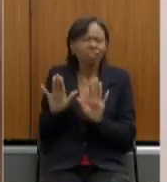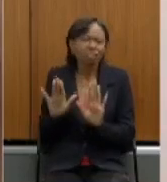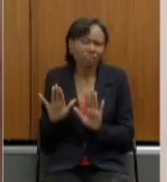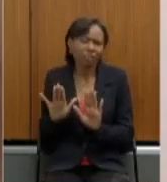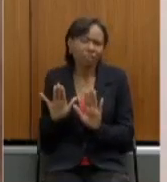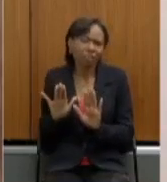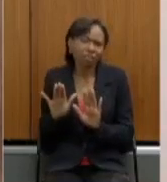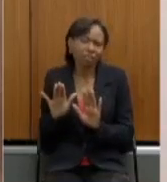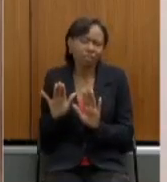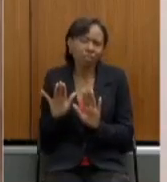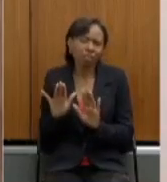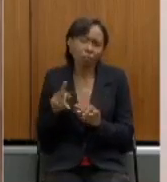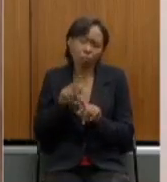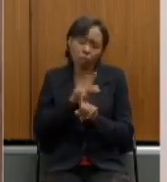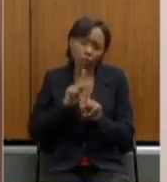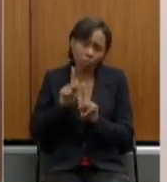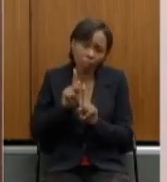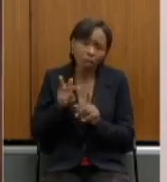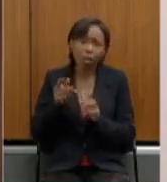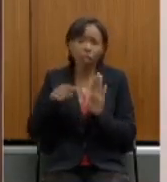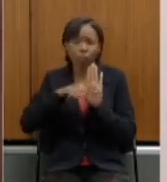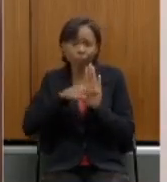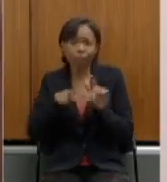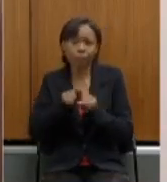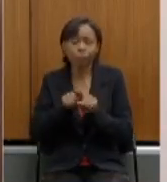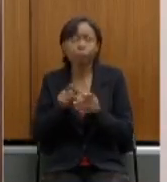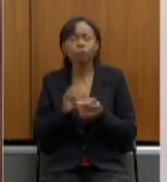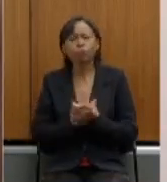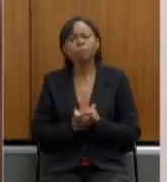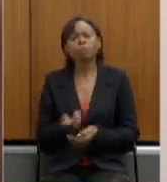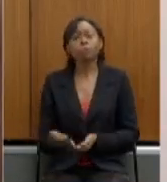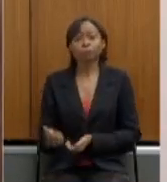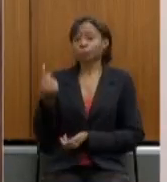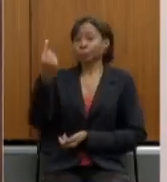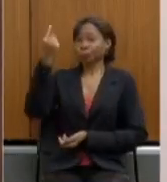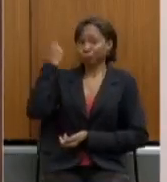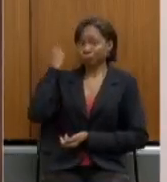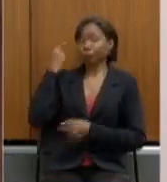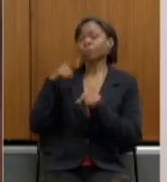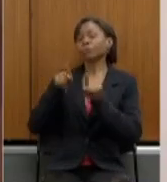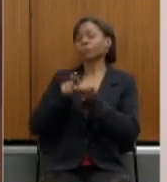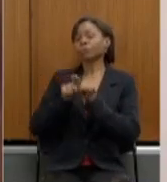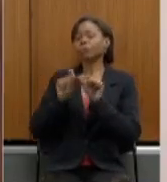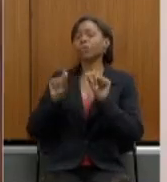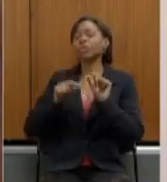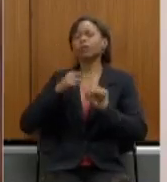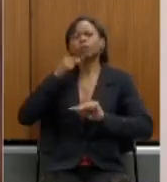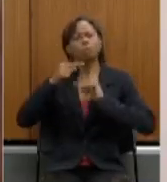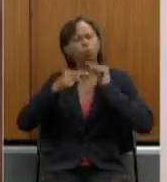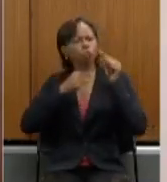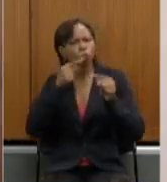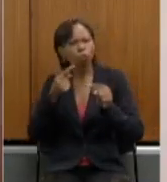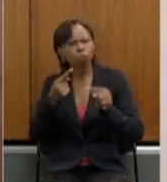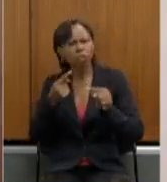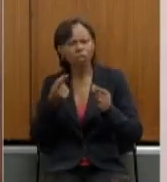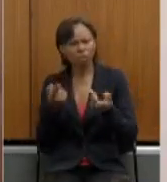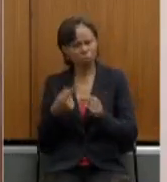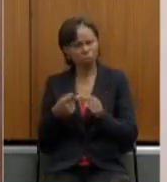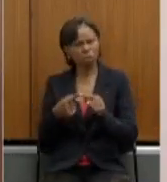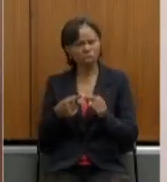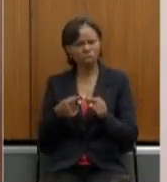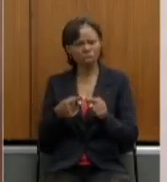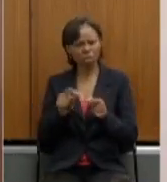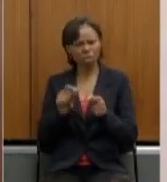pelo déficit previdenciário lá atrás nós tínhamos também o questionamento de por que que estava fazendo em janeiro em tempo de